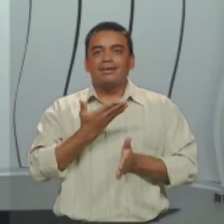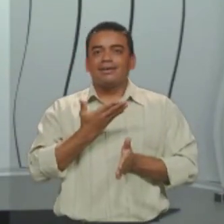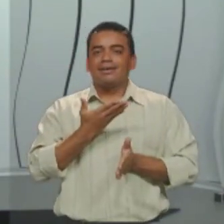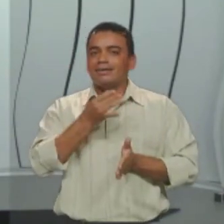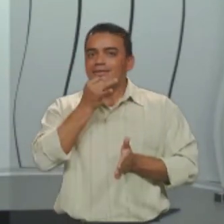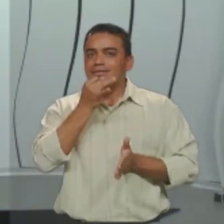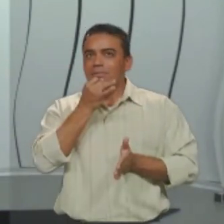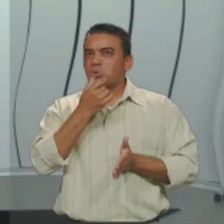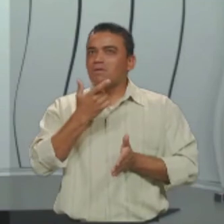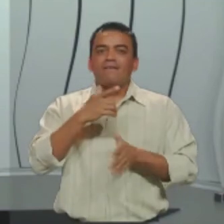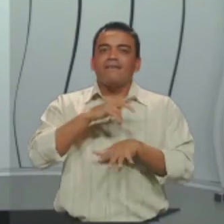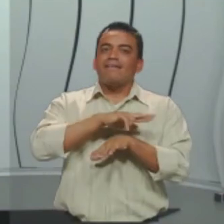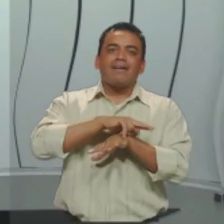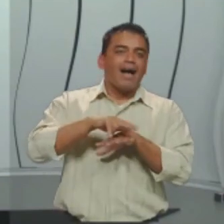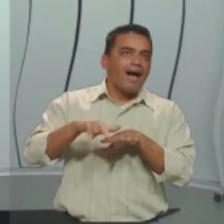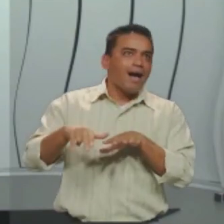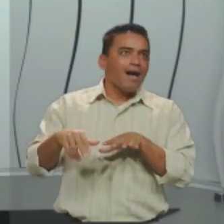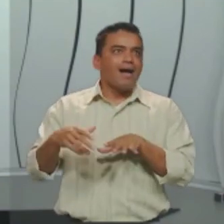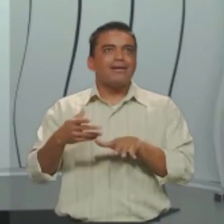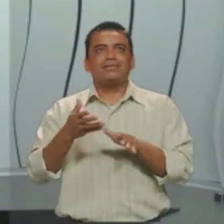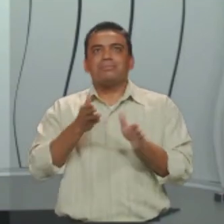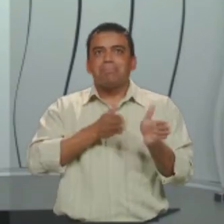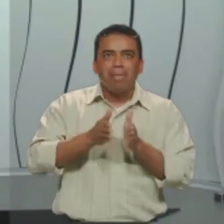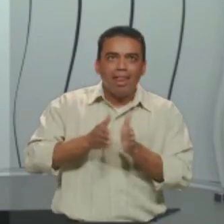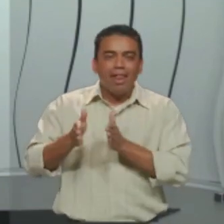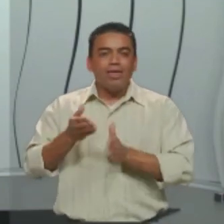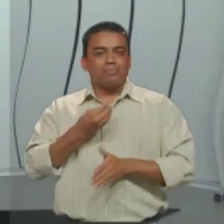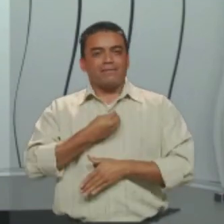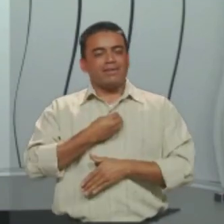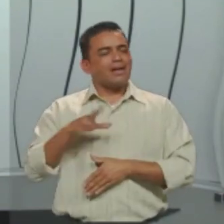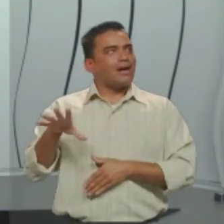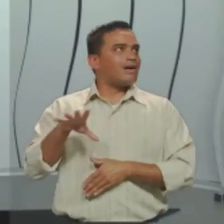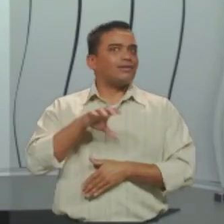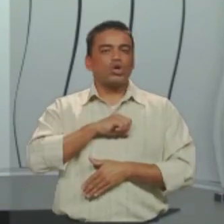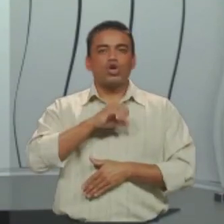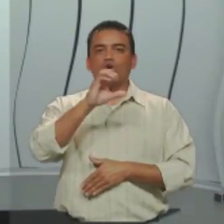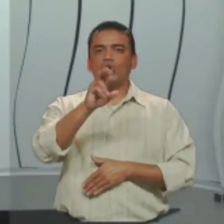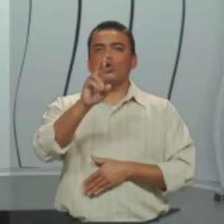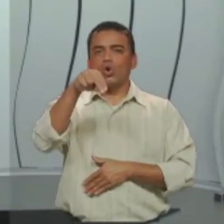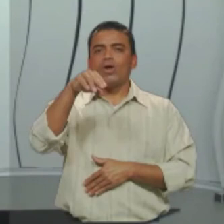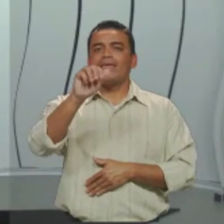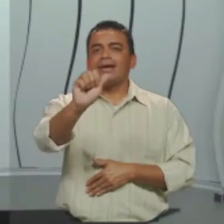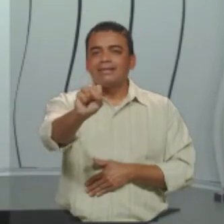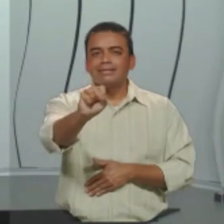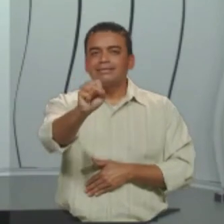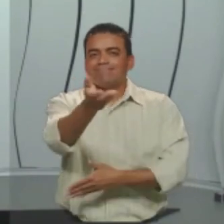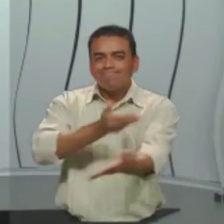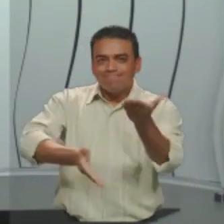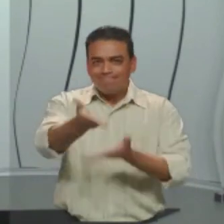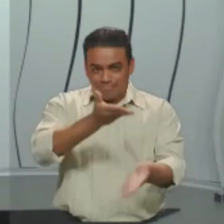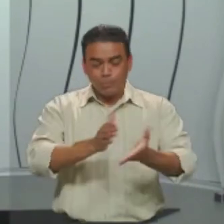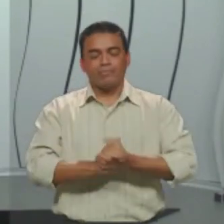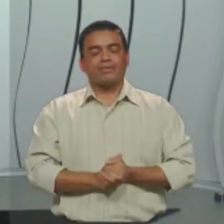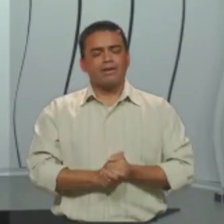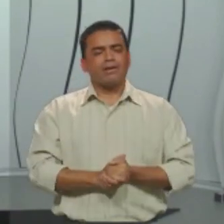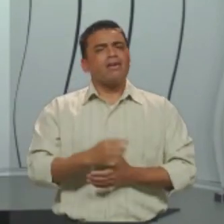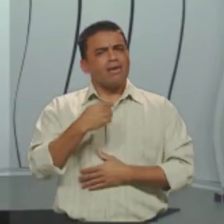situações que nós passamos. Então, eu gosto muito dessa crônica e gostaria de compartilhar com você. Então, eu